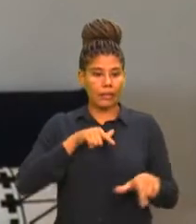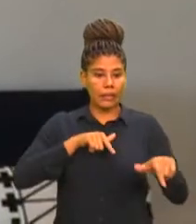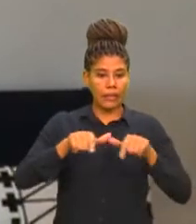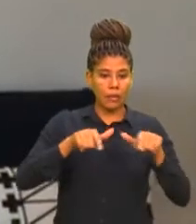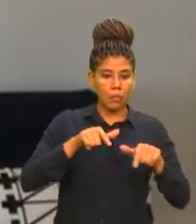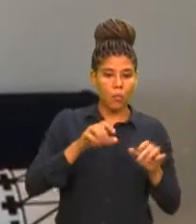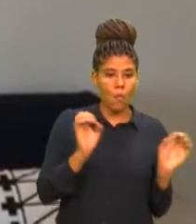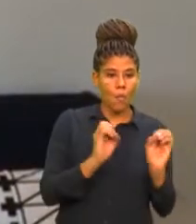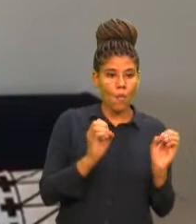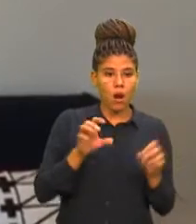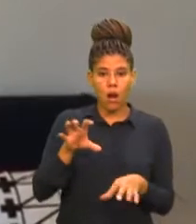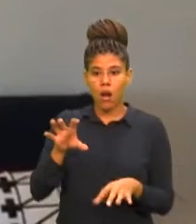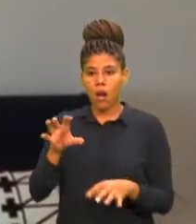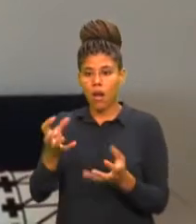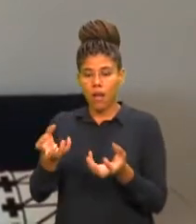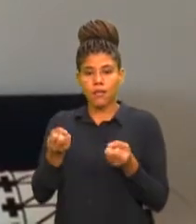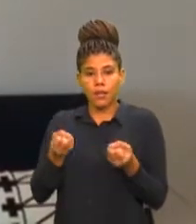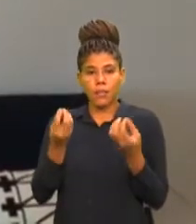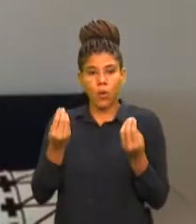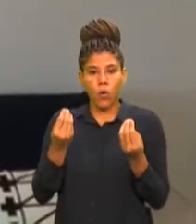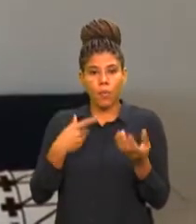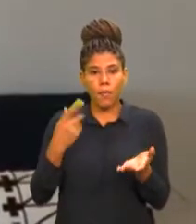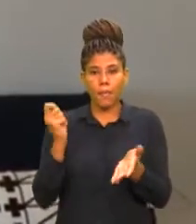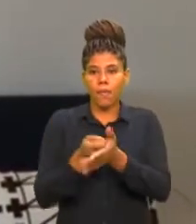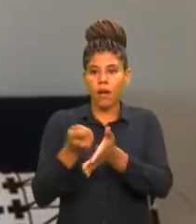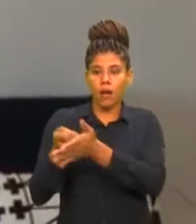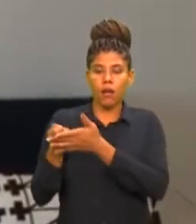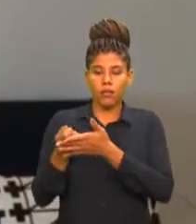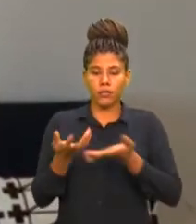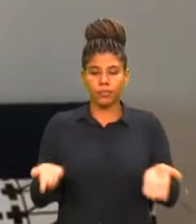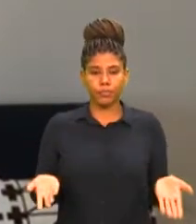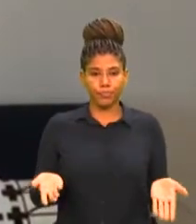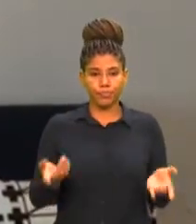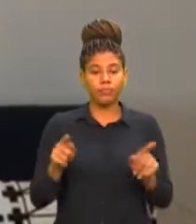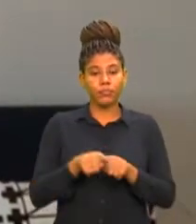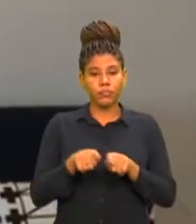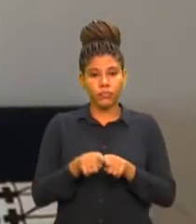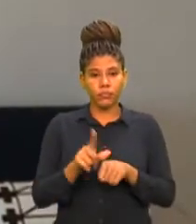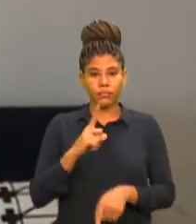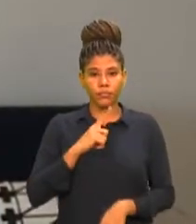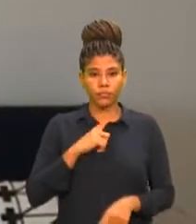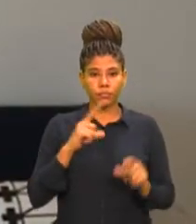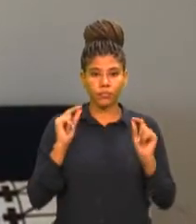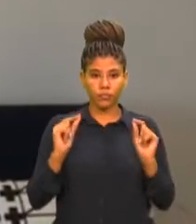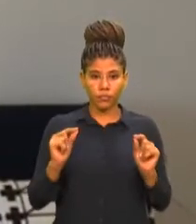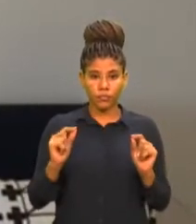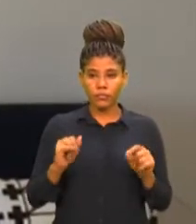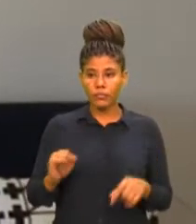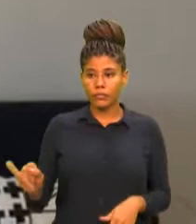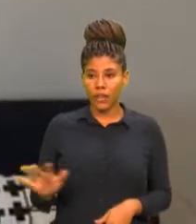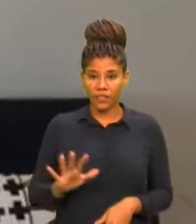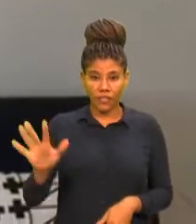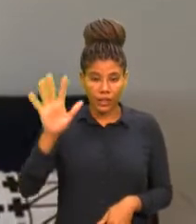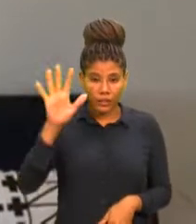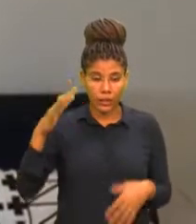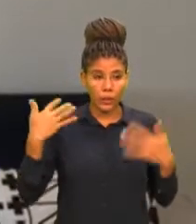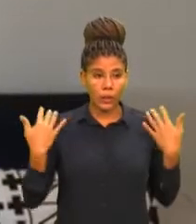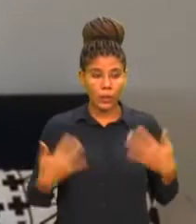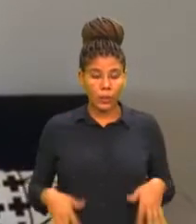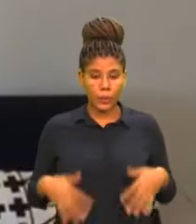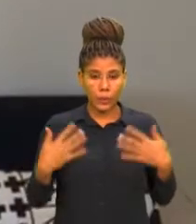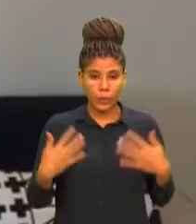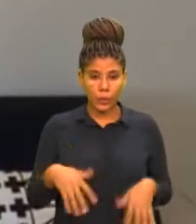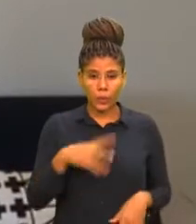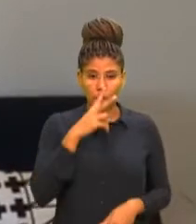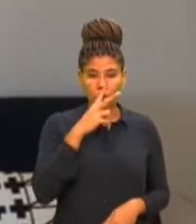não tem como fazer o pagamento das suas dívidas. Junto a isso, nós tivemos um aumento da inflação, nossa inflação está alta, assim